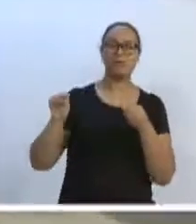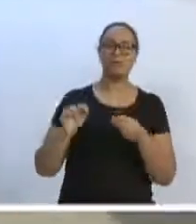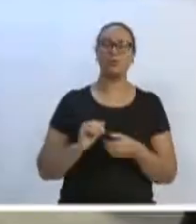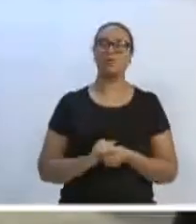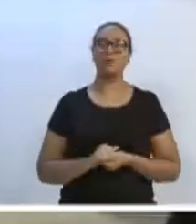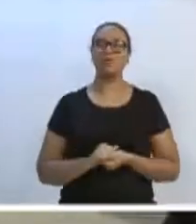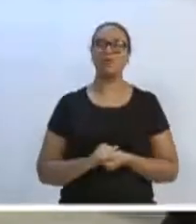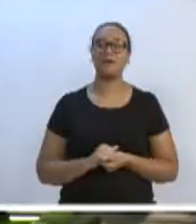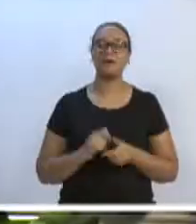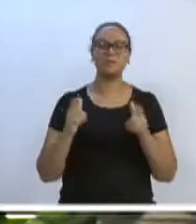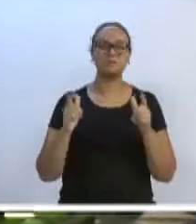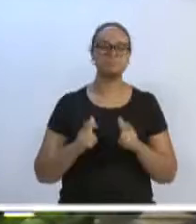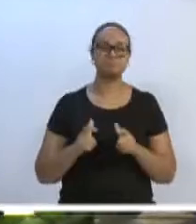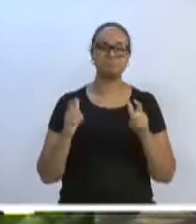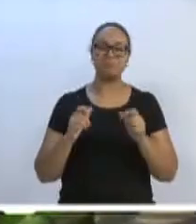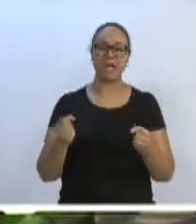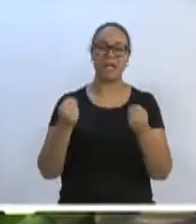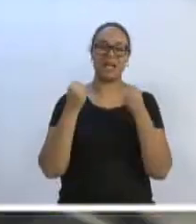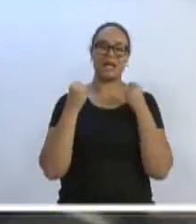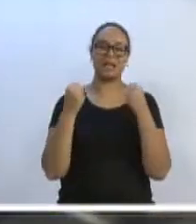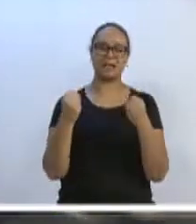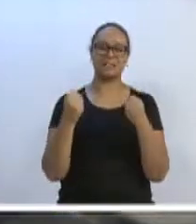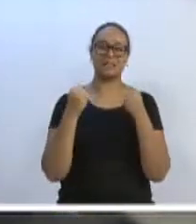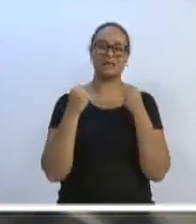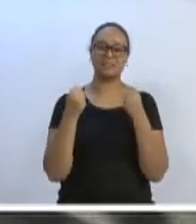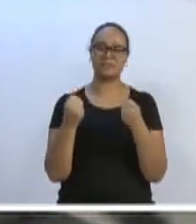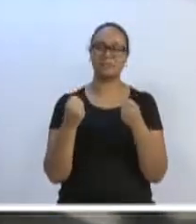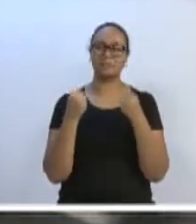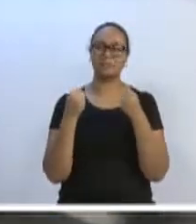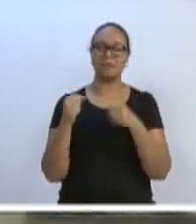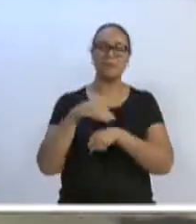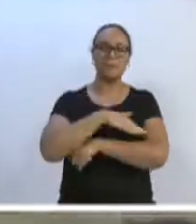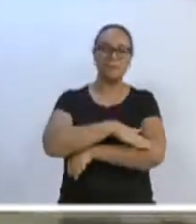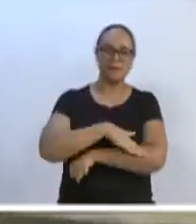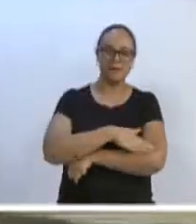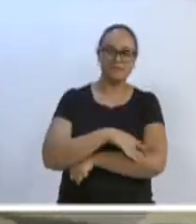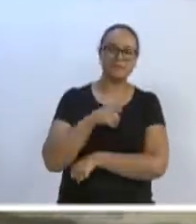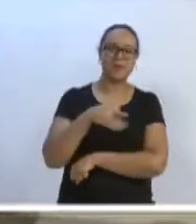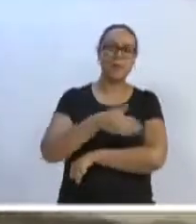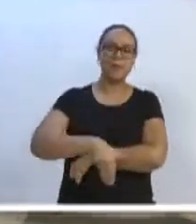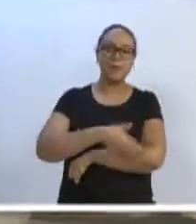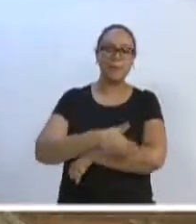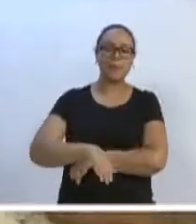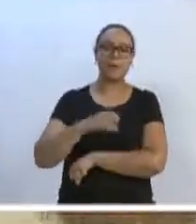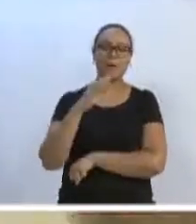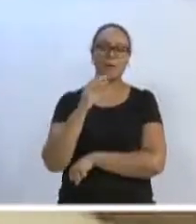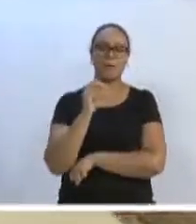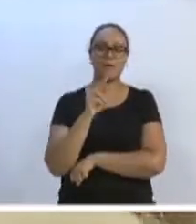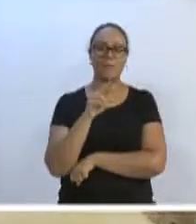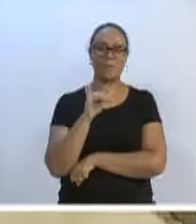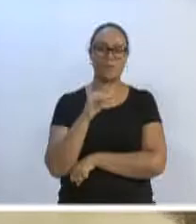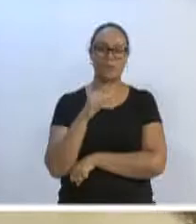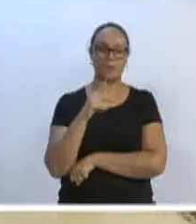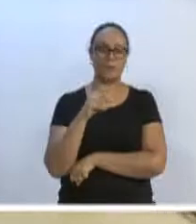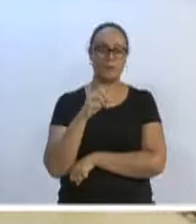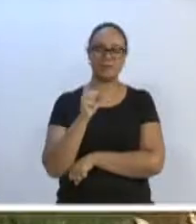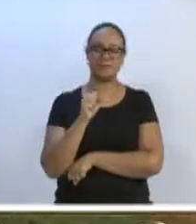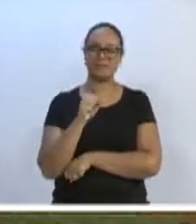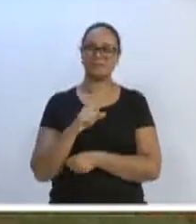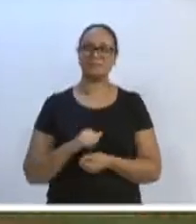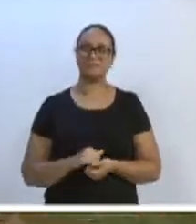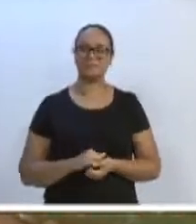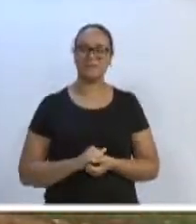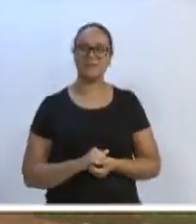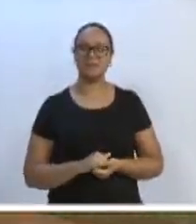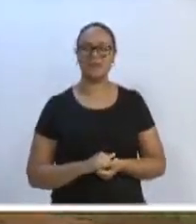tão aguardada e esperada academia lá da Rua Coripós. é uma satisfação muito grande para mim ter